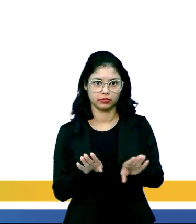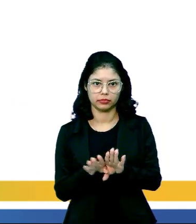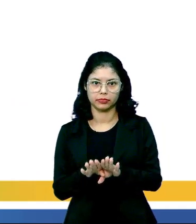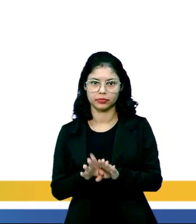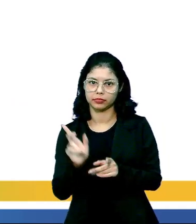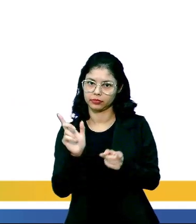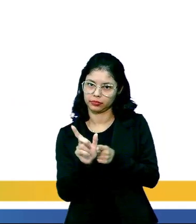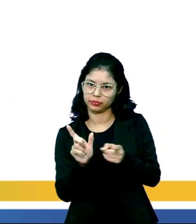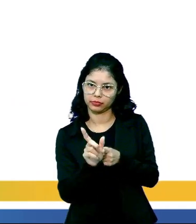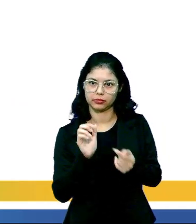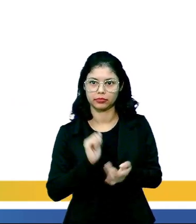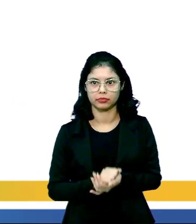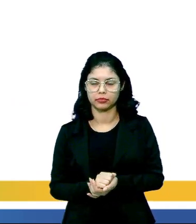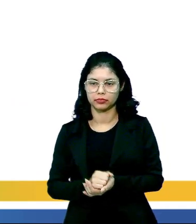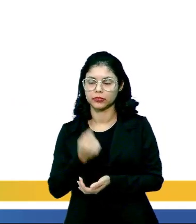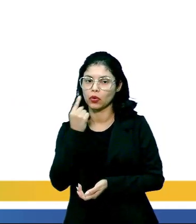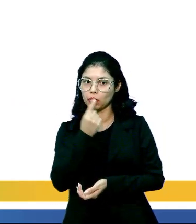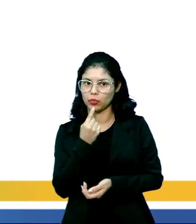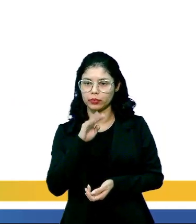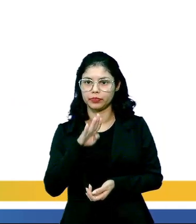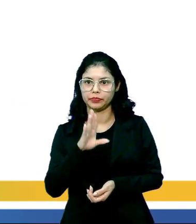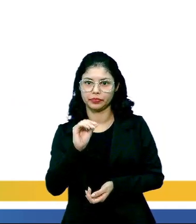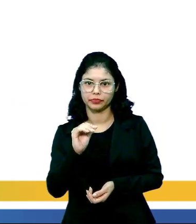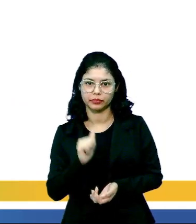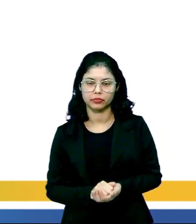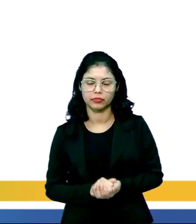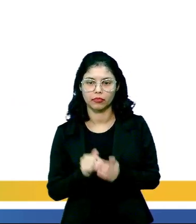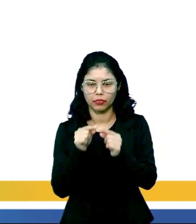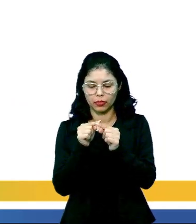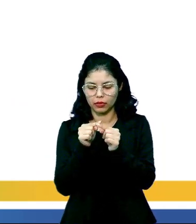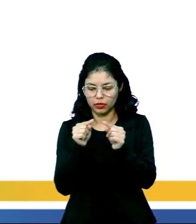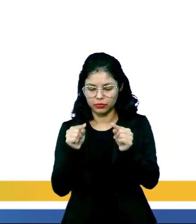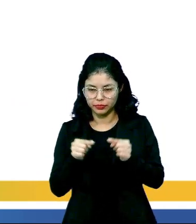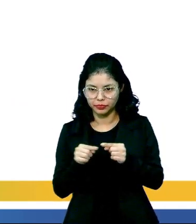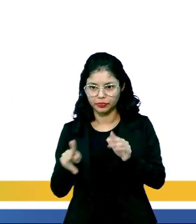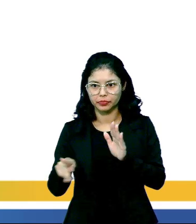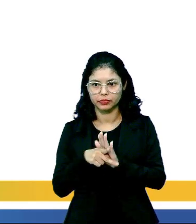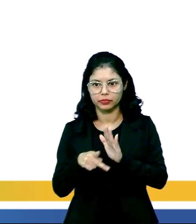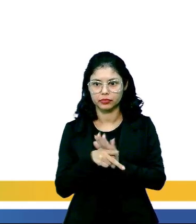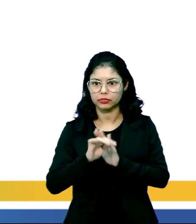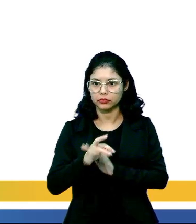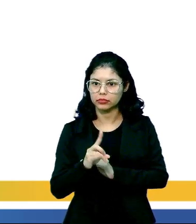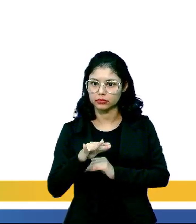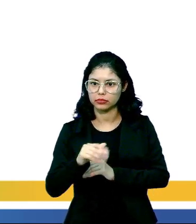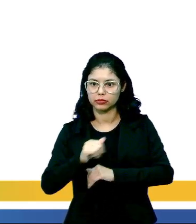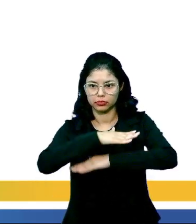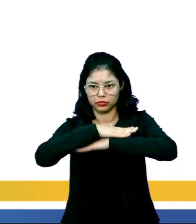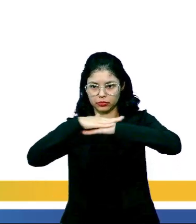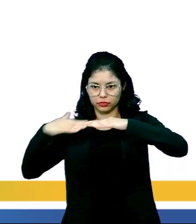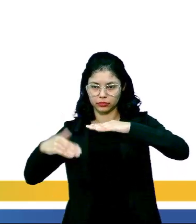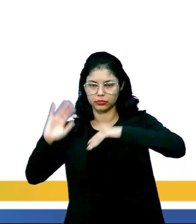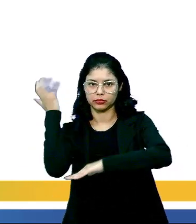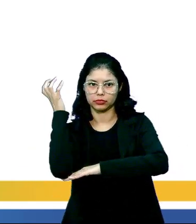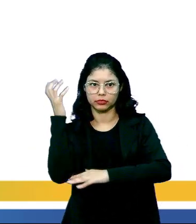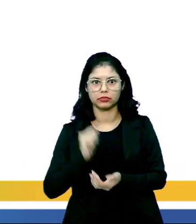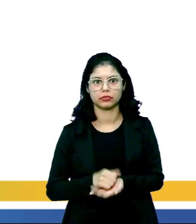palavra grega que significa boca. São aberturas observadas na epiderme vegetal, que garantem a realização de